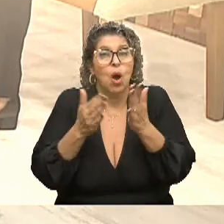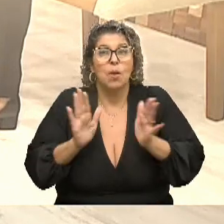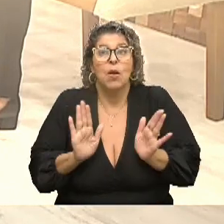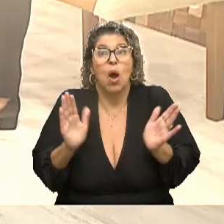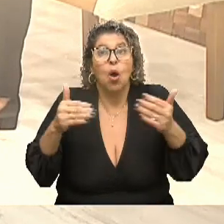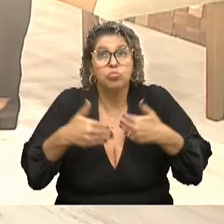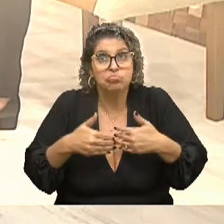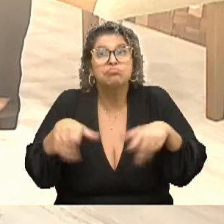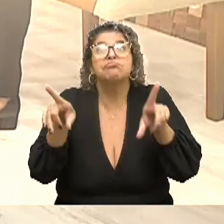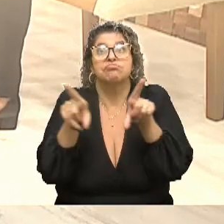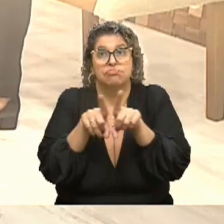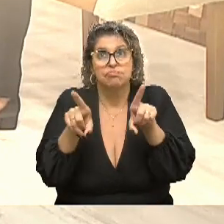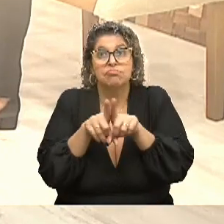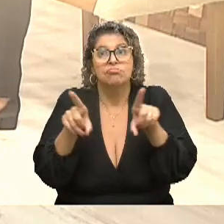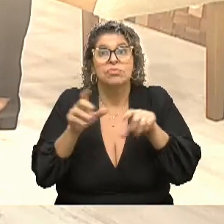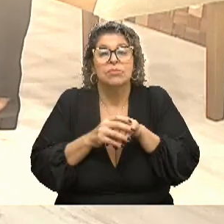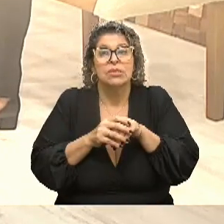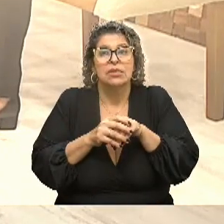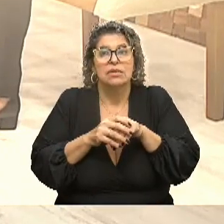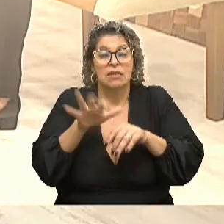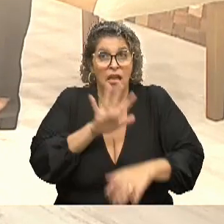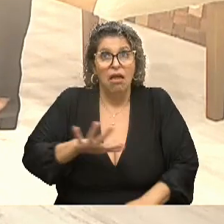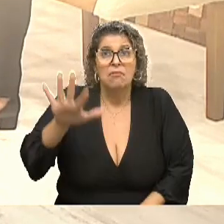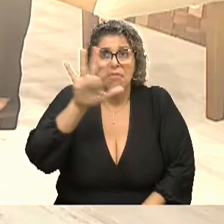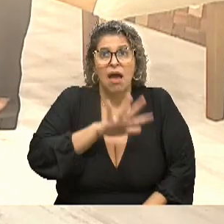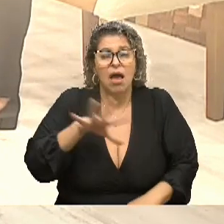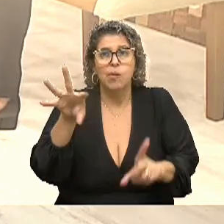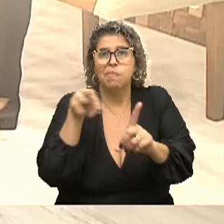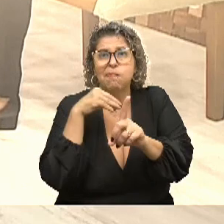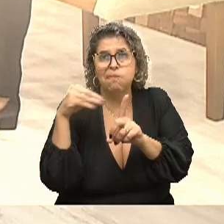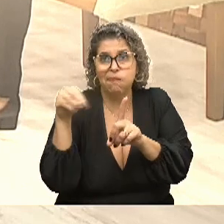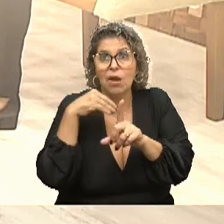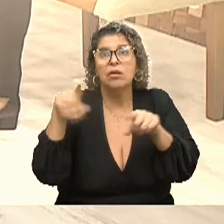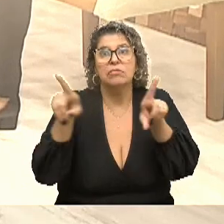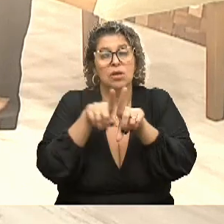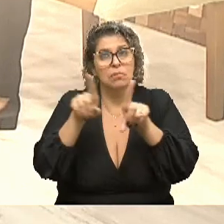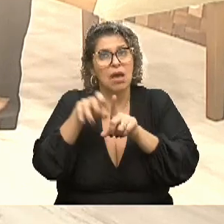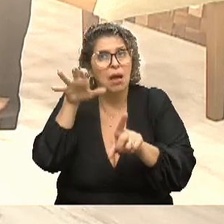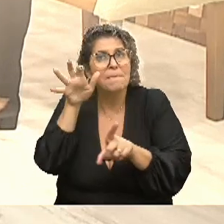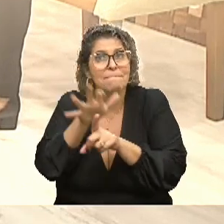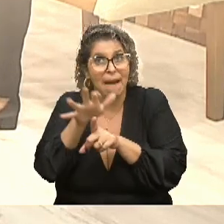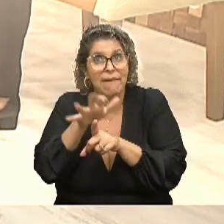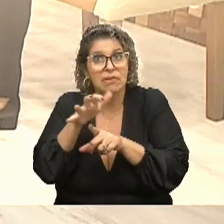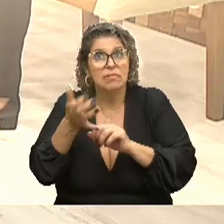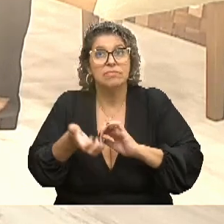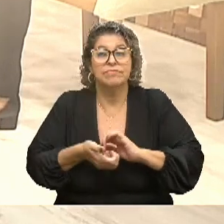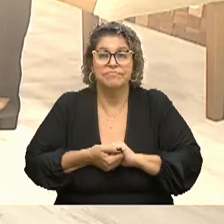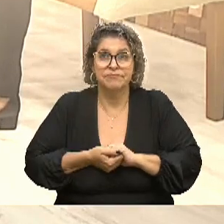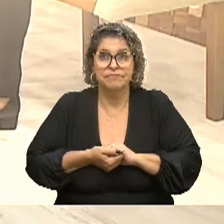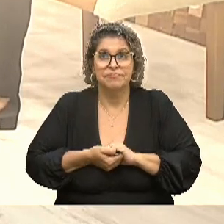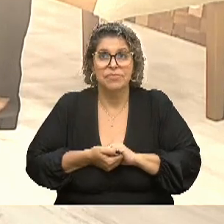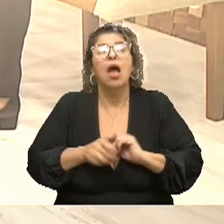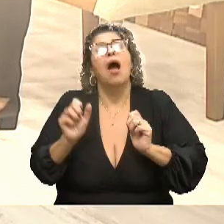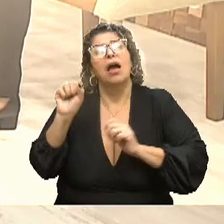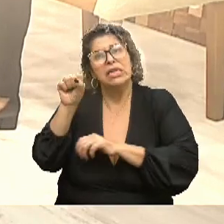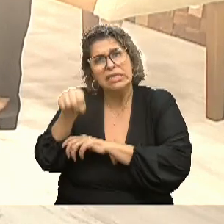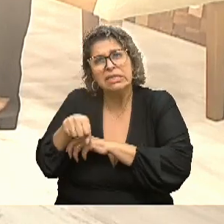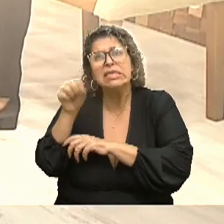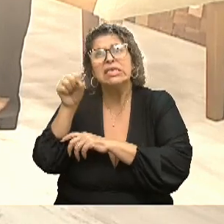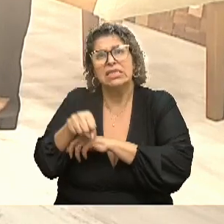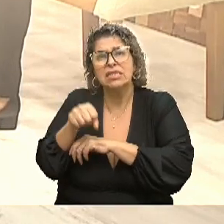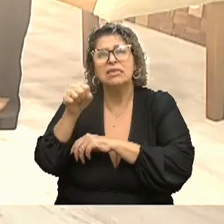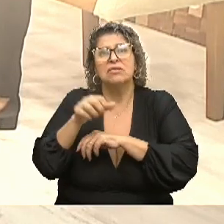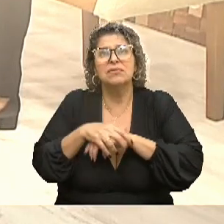autismo também tem esse aspecto, que a vulnerabilidade também impacta. Mas com certeza. Eu acho que é o que nós